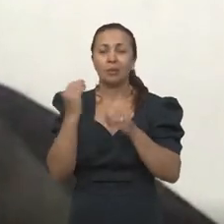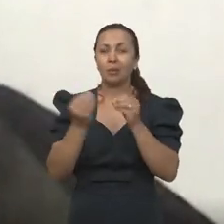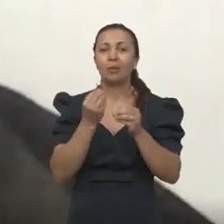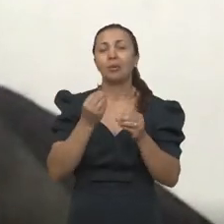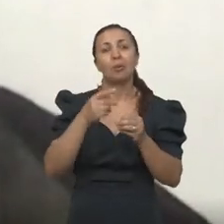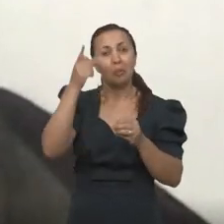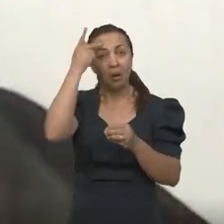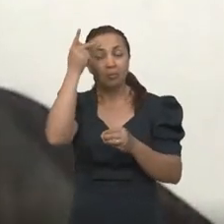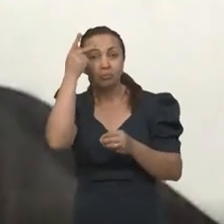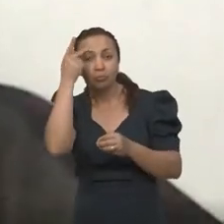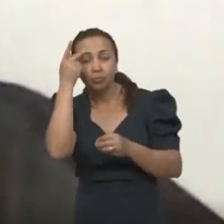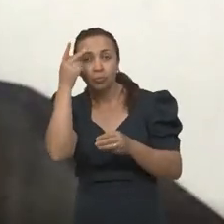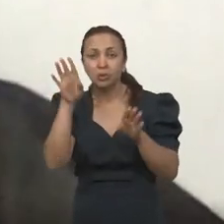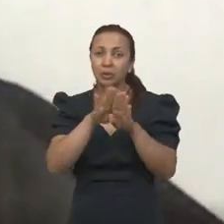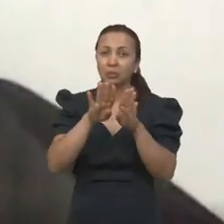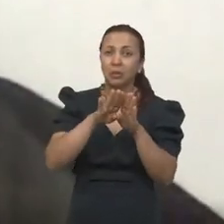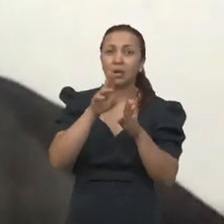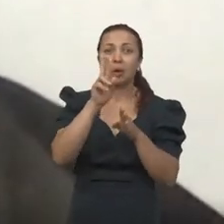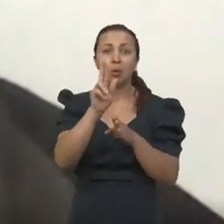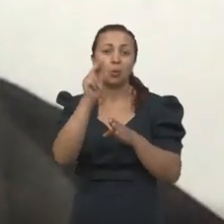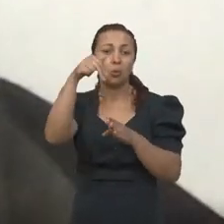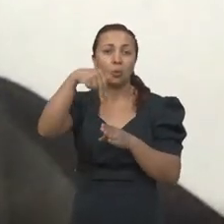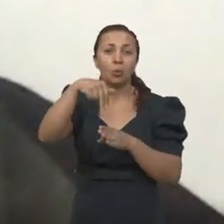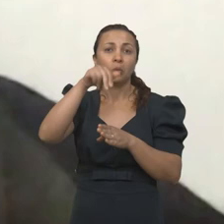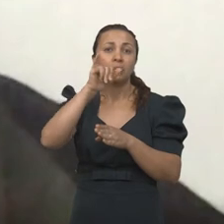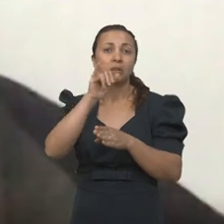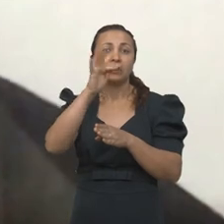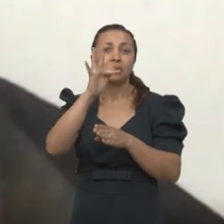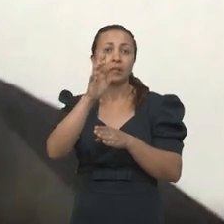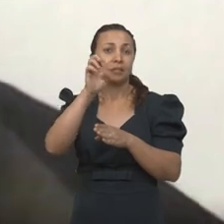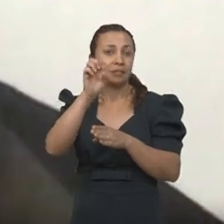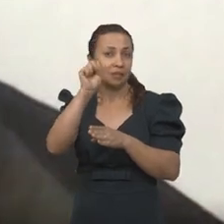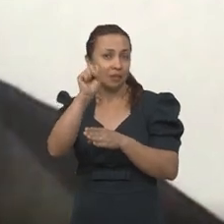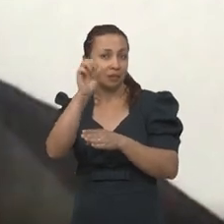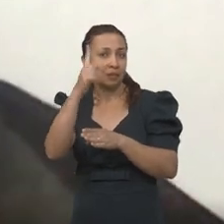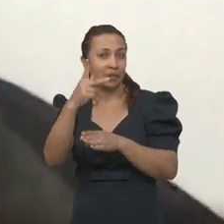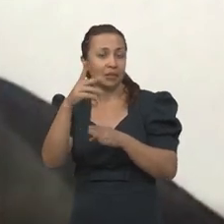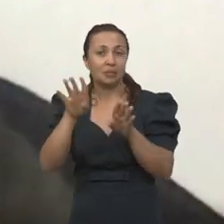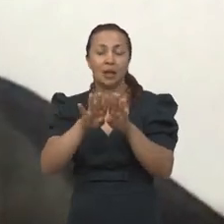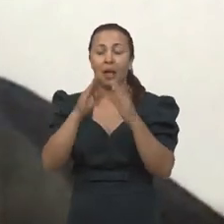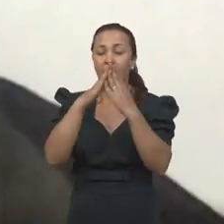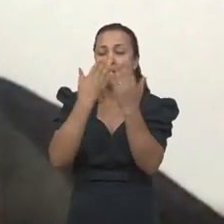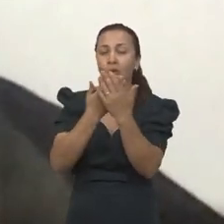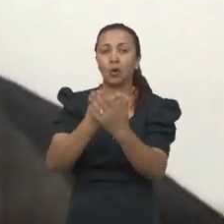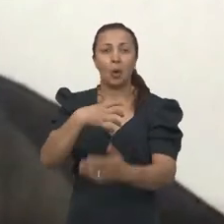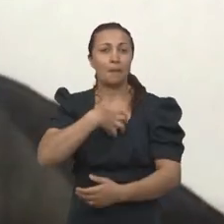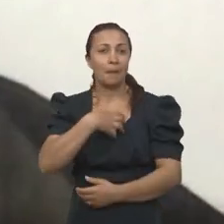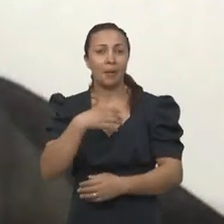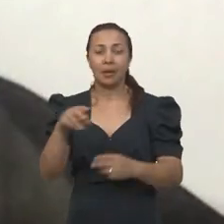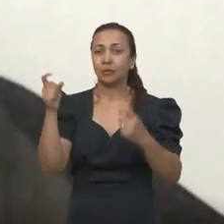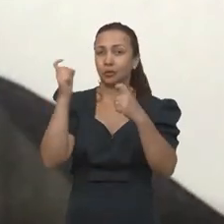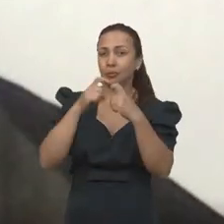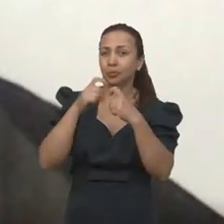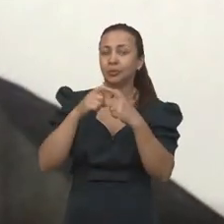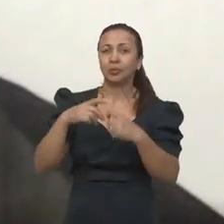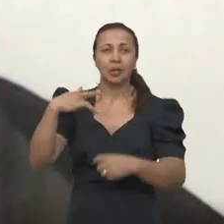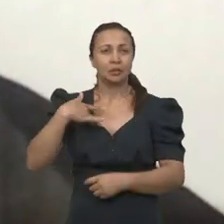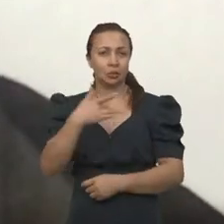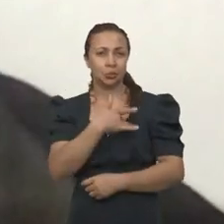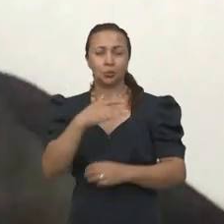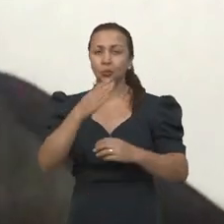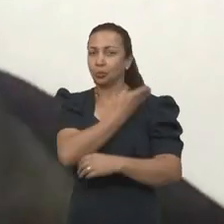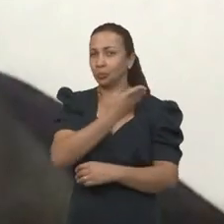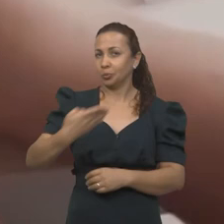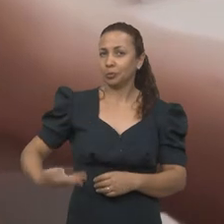o caso da Universidade Federal do Estado de São Paulo, a Unifesp, a Escola Baiana de Medicina e Saúde